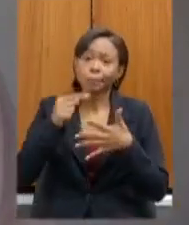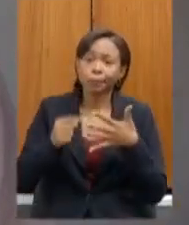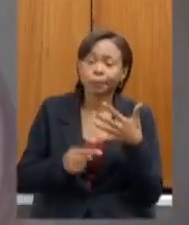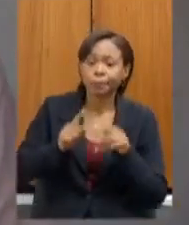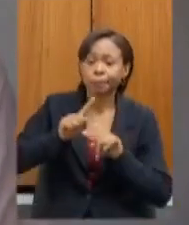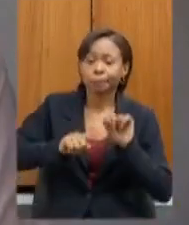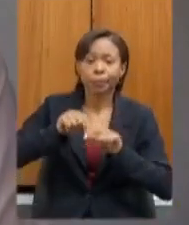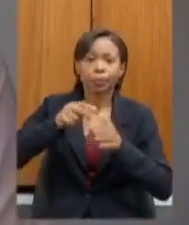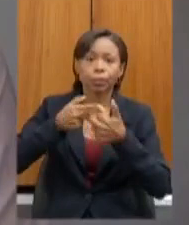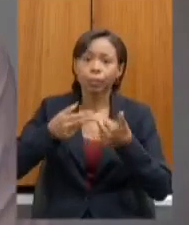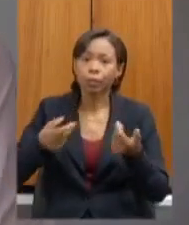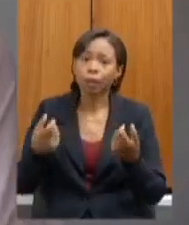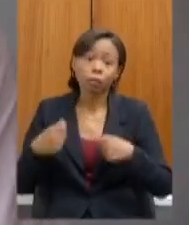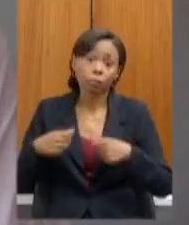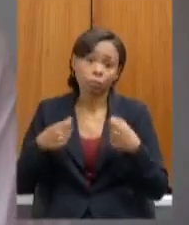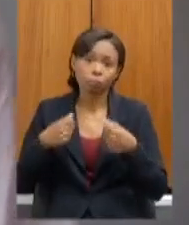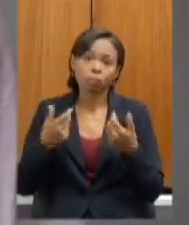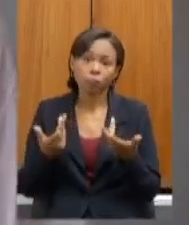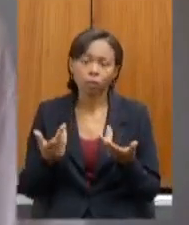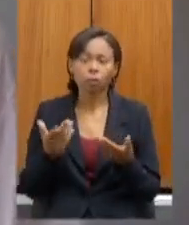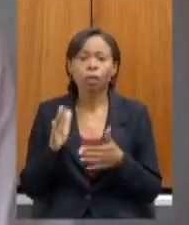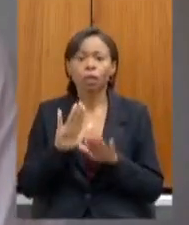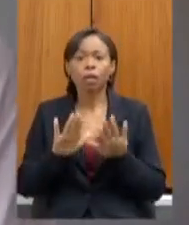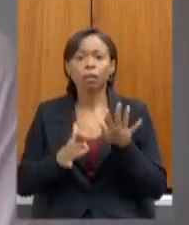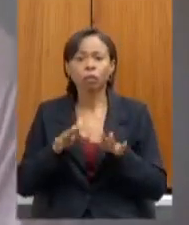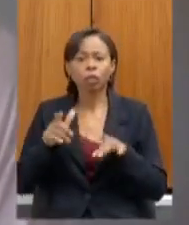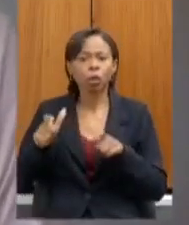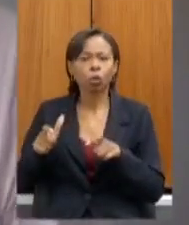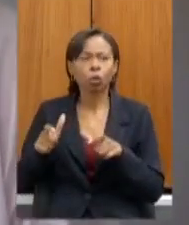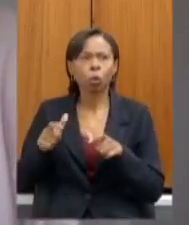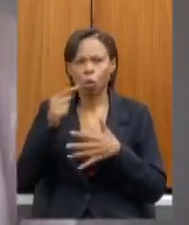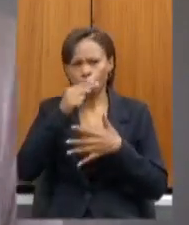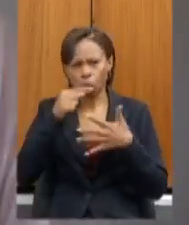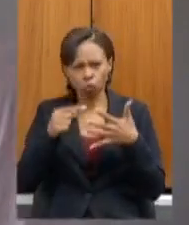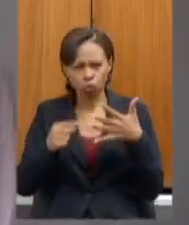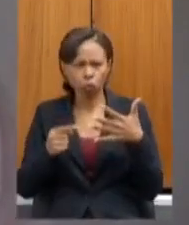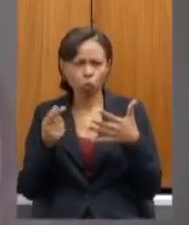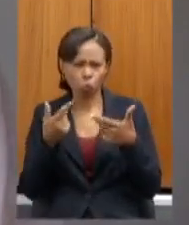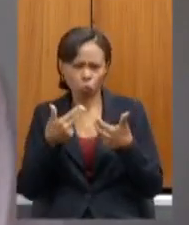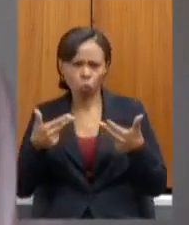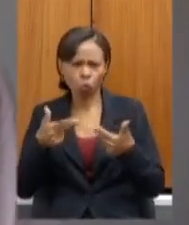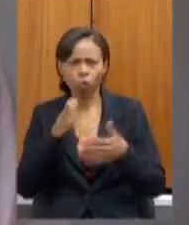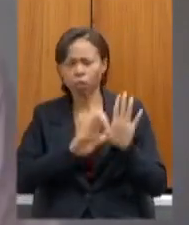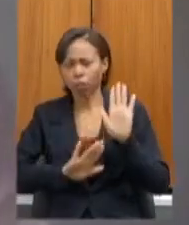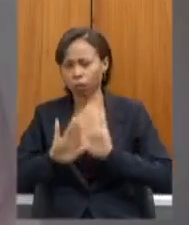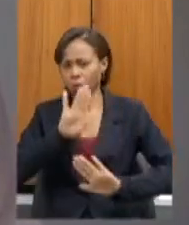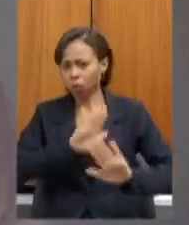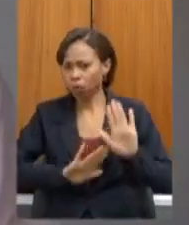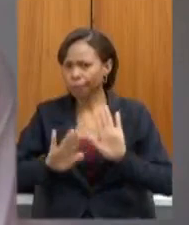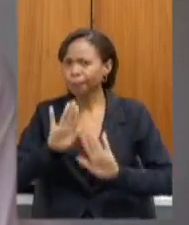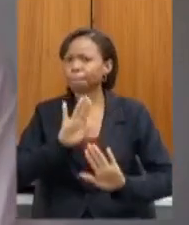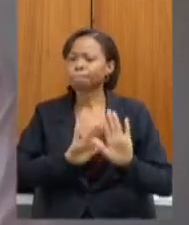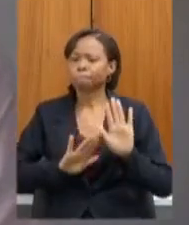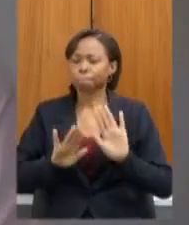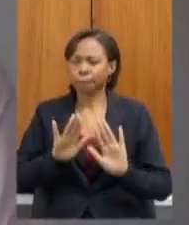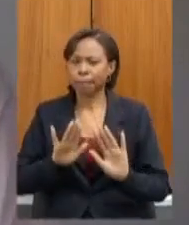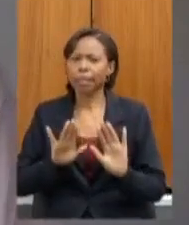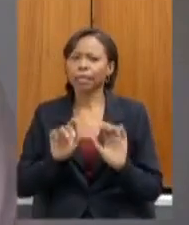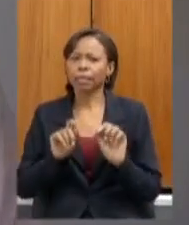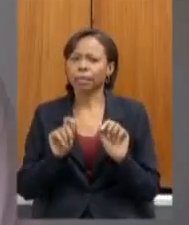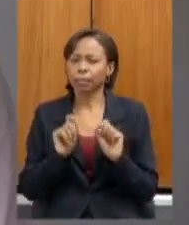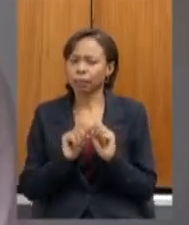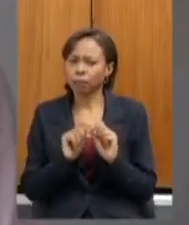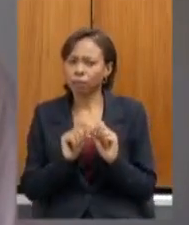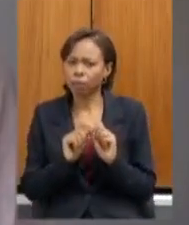do que for necessário a gente em alguns pontos deputada tem tido cuidado de fazer essa operação de forma bastante